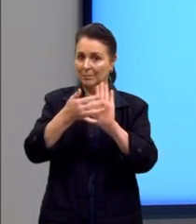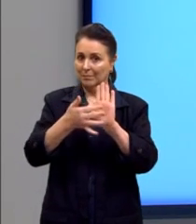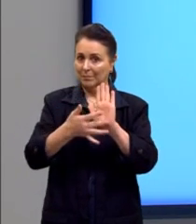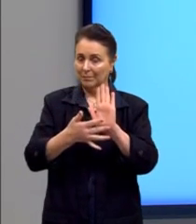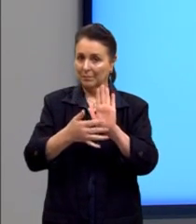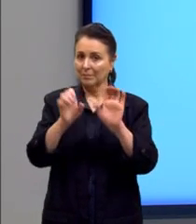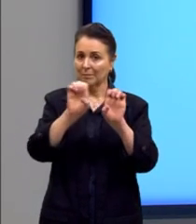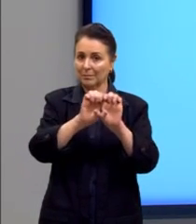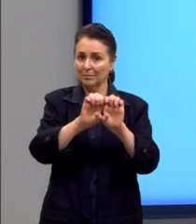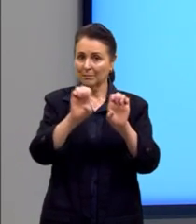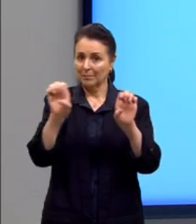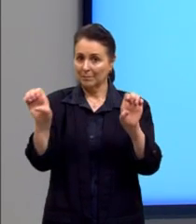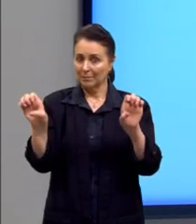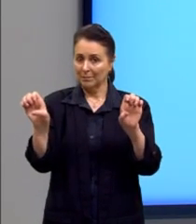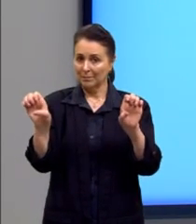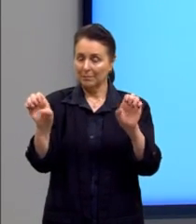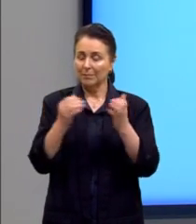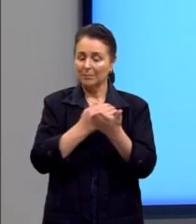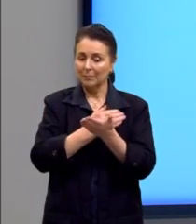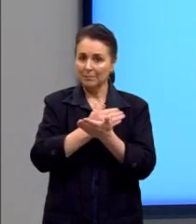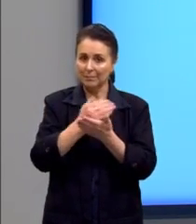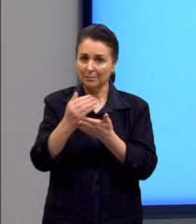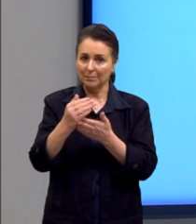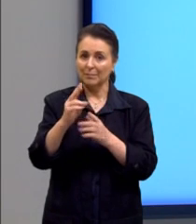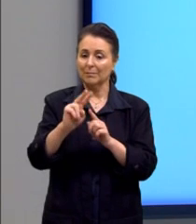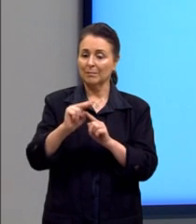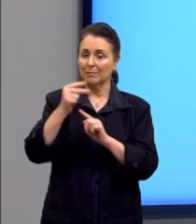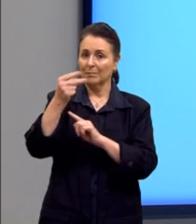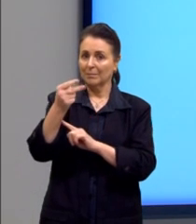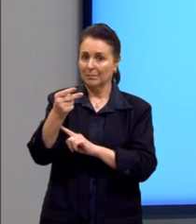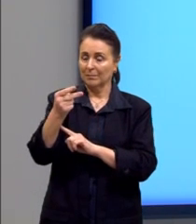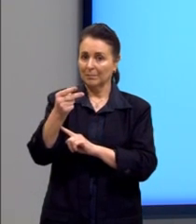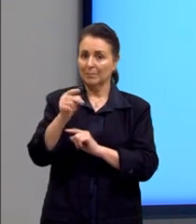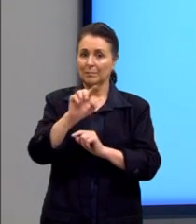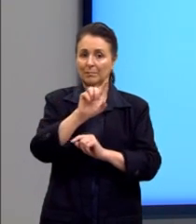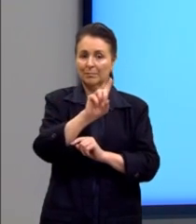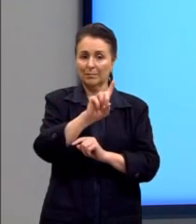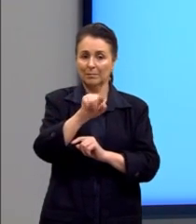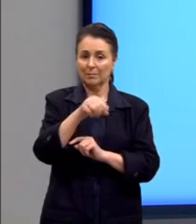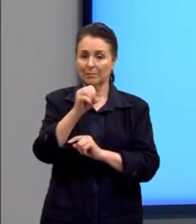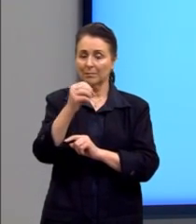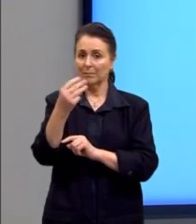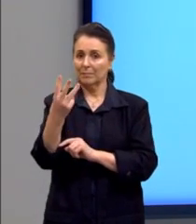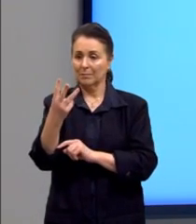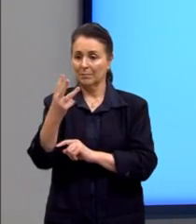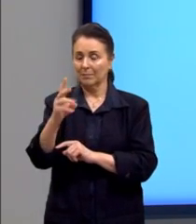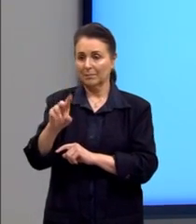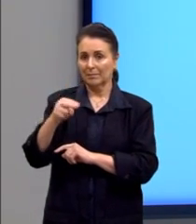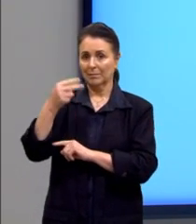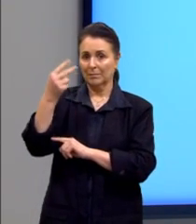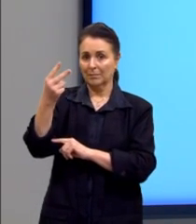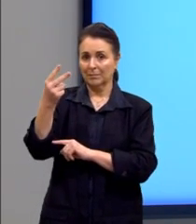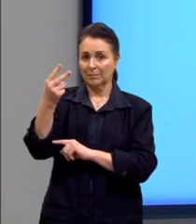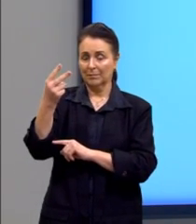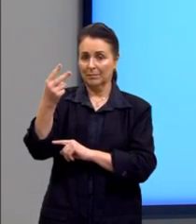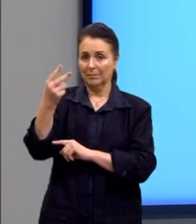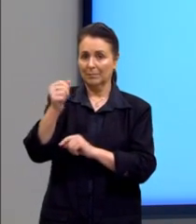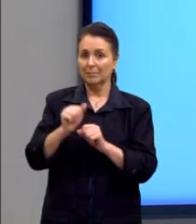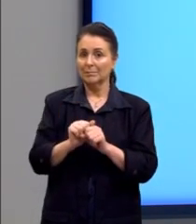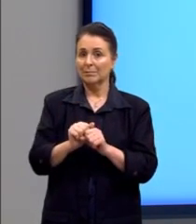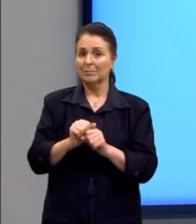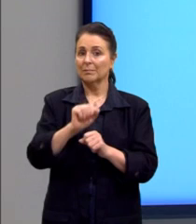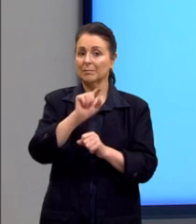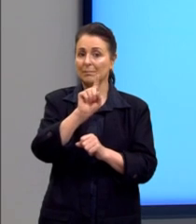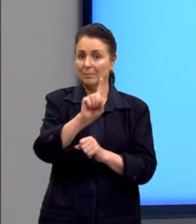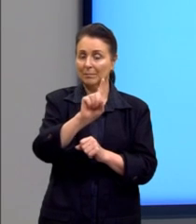expressões é iniciando sempre pela potência. Então, 1,03 ao quadrado, nós colocamos, então,